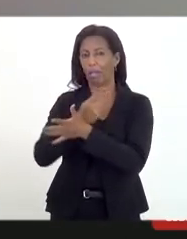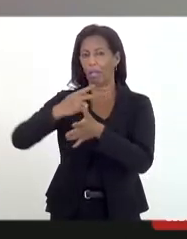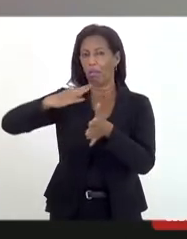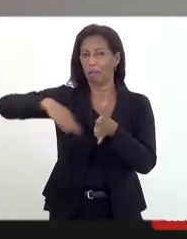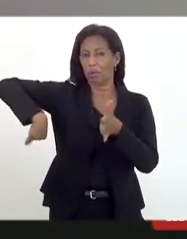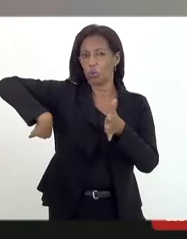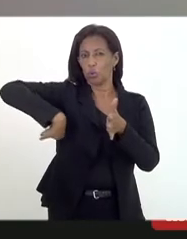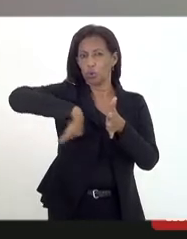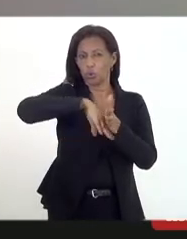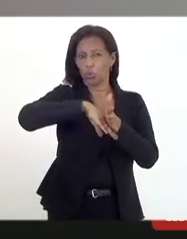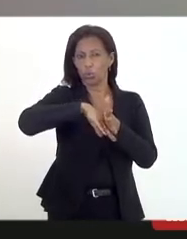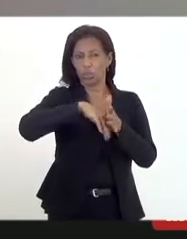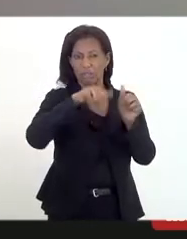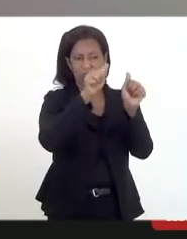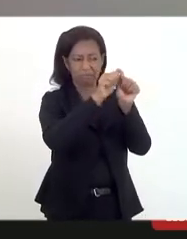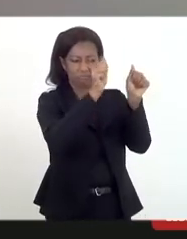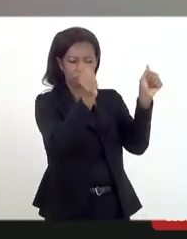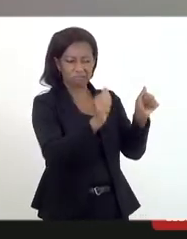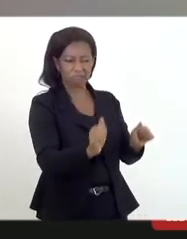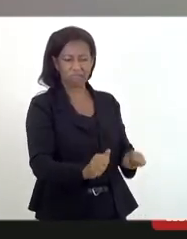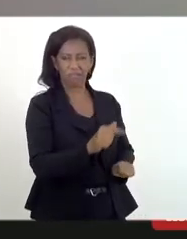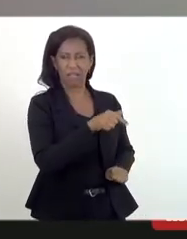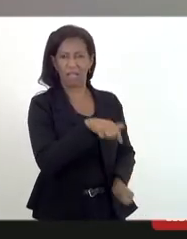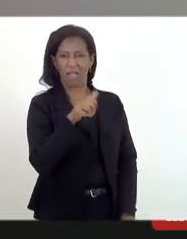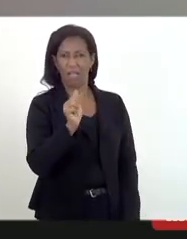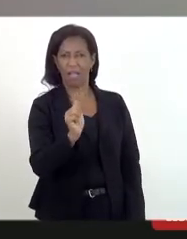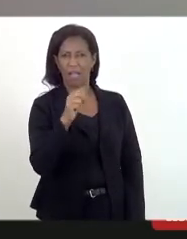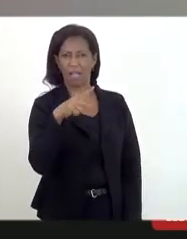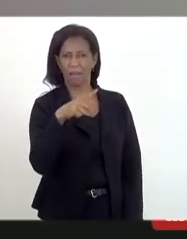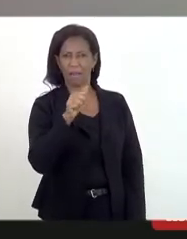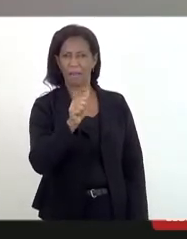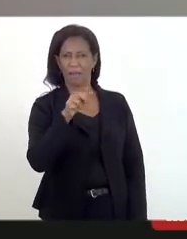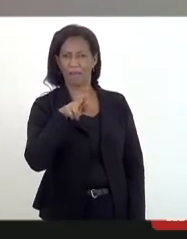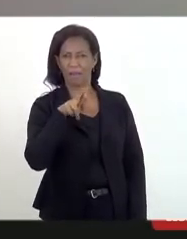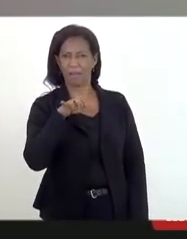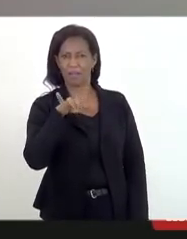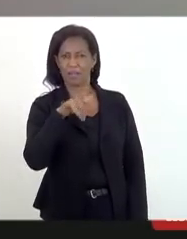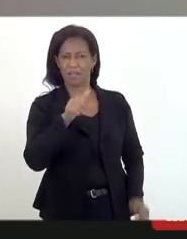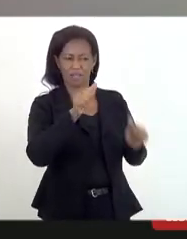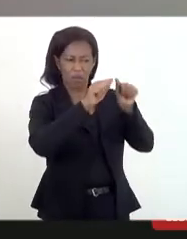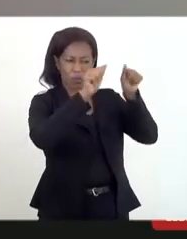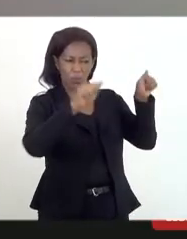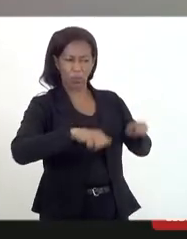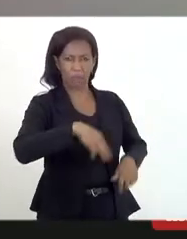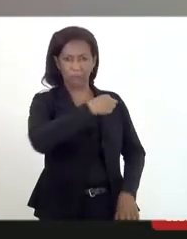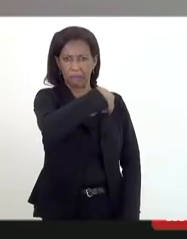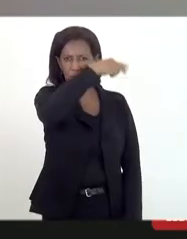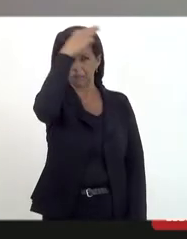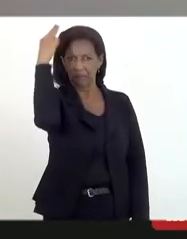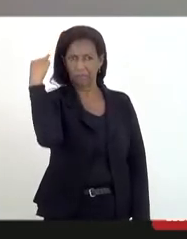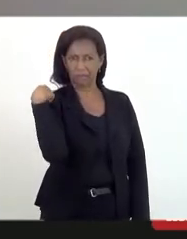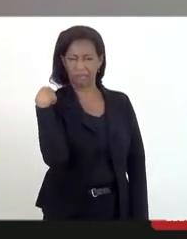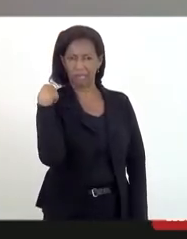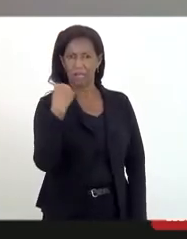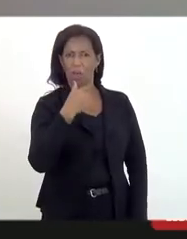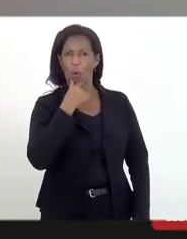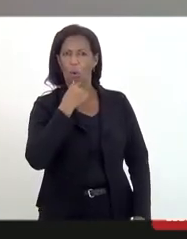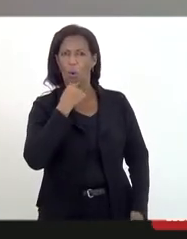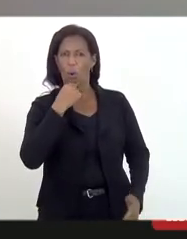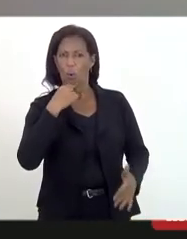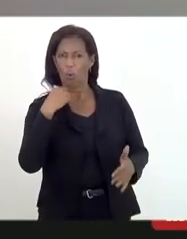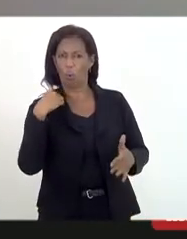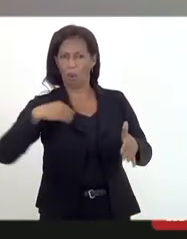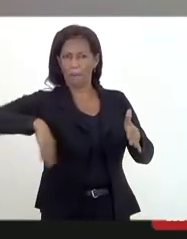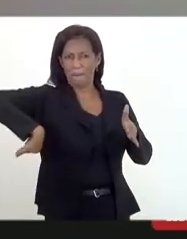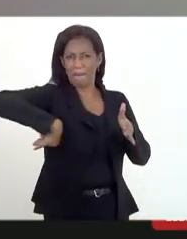na imagem da Nossa Senhora da Aparecida, uma imagem grotesca difundida